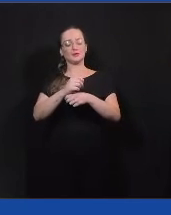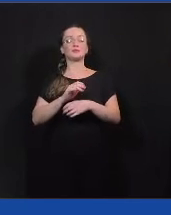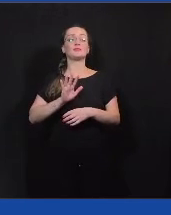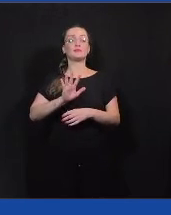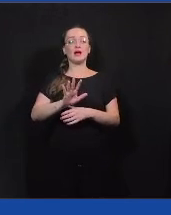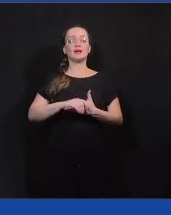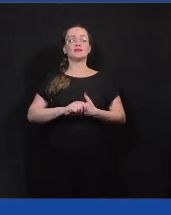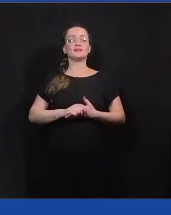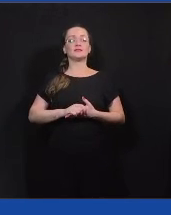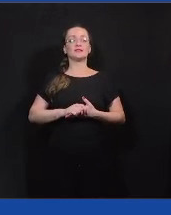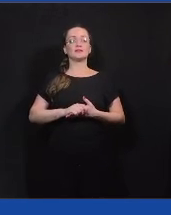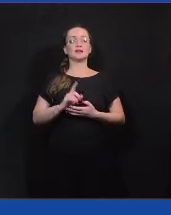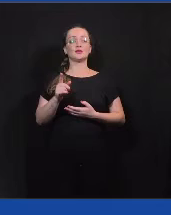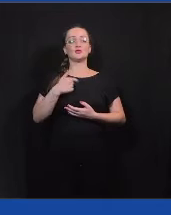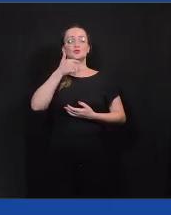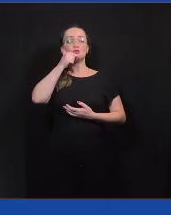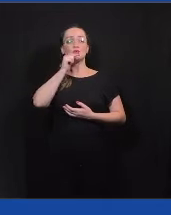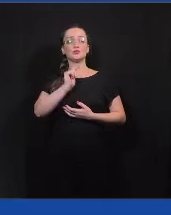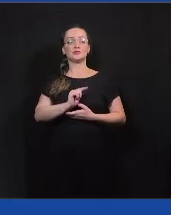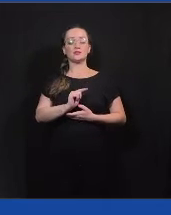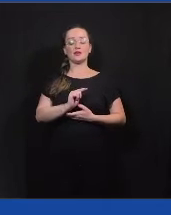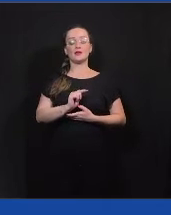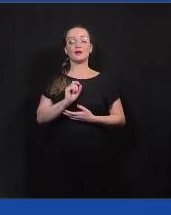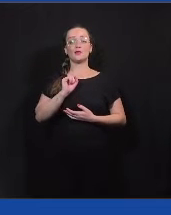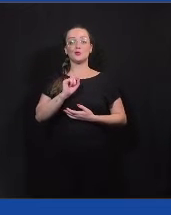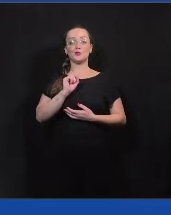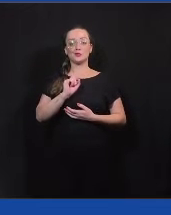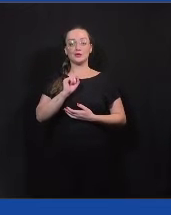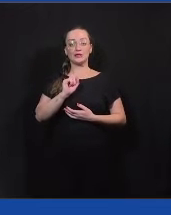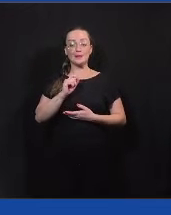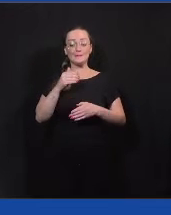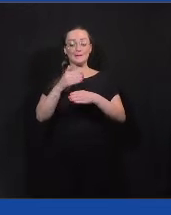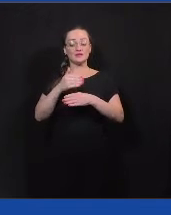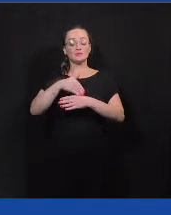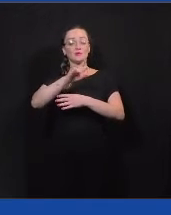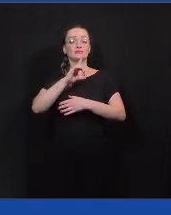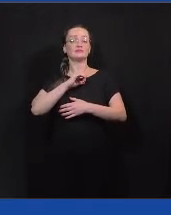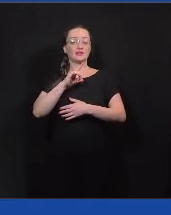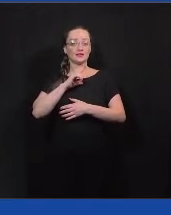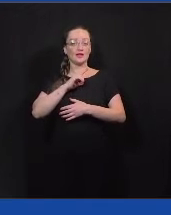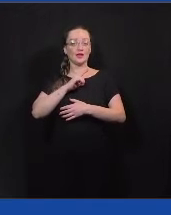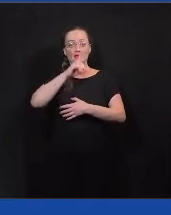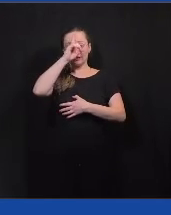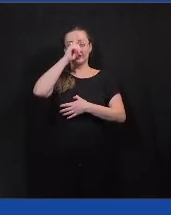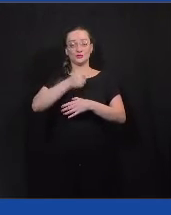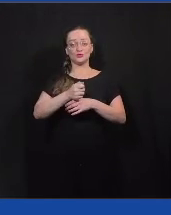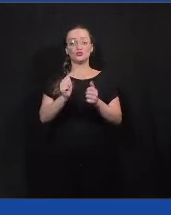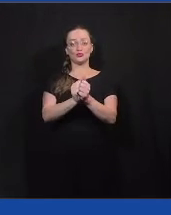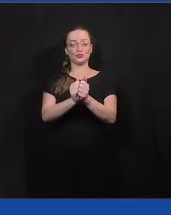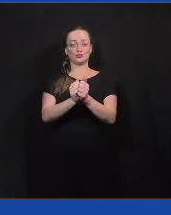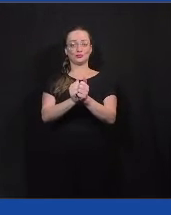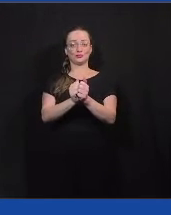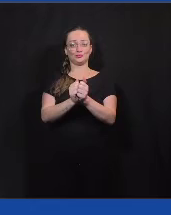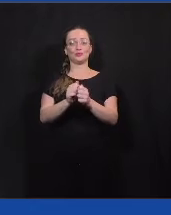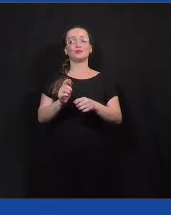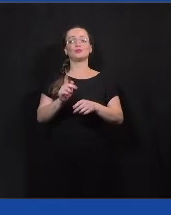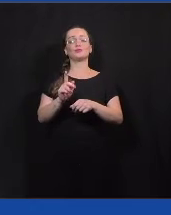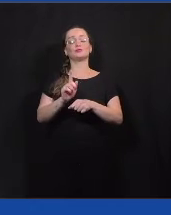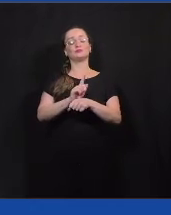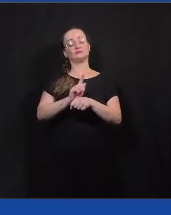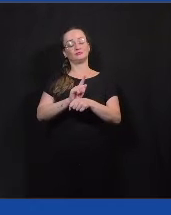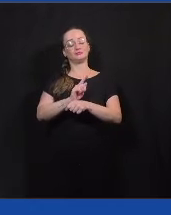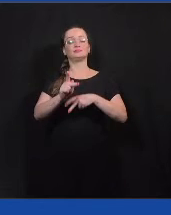mas como a gente consegue fazer com que a gente participe cada vez mais das decisões da gestão pública. Então, isso tudo é